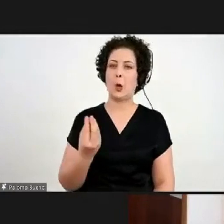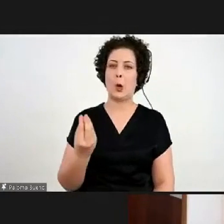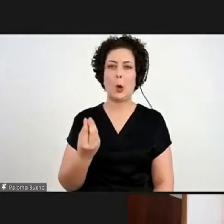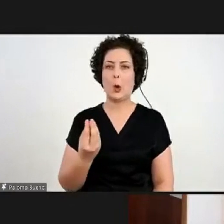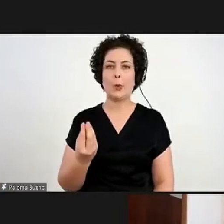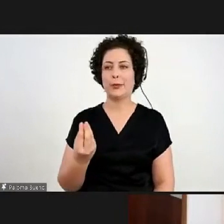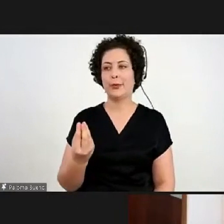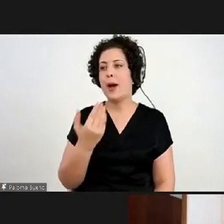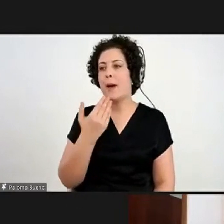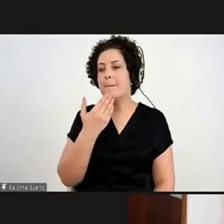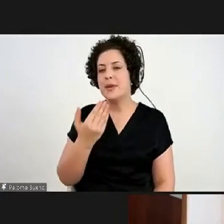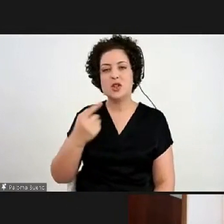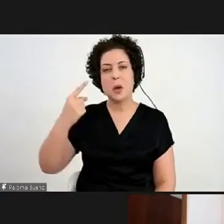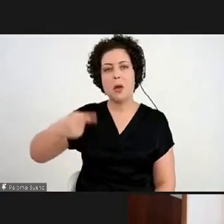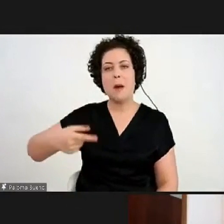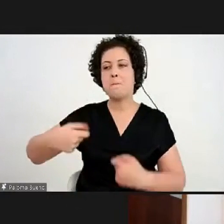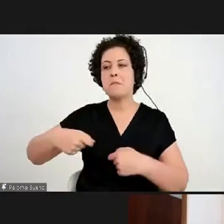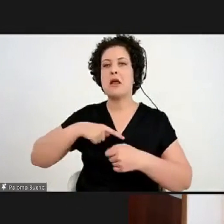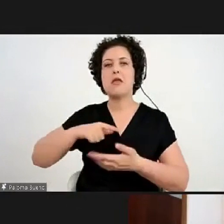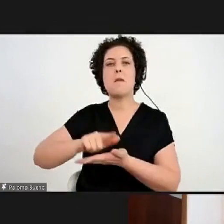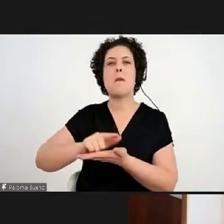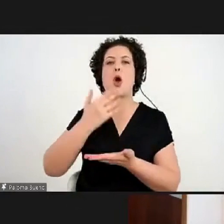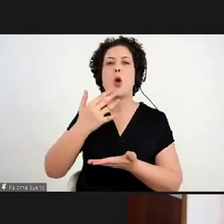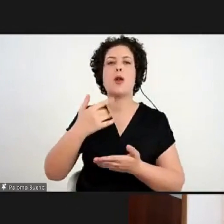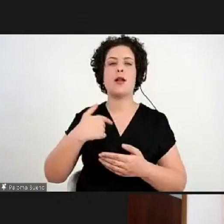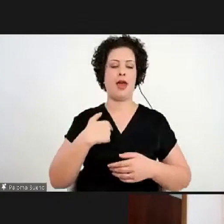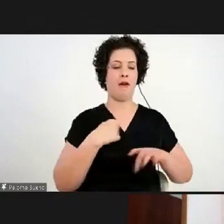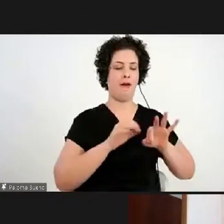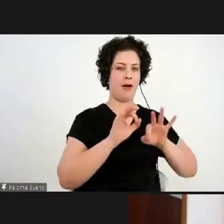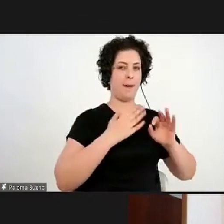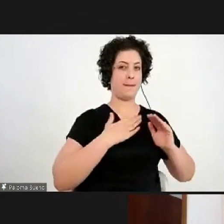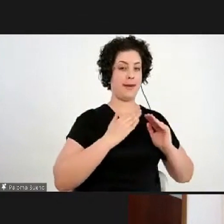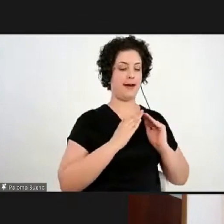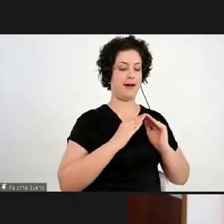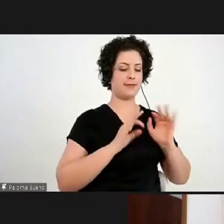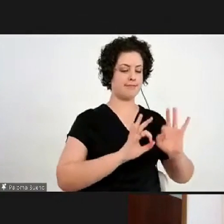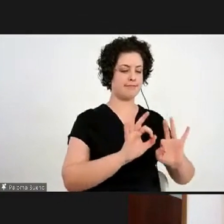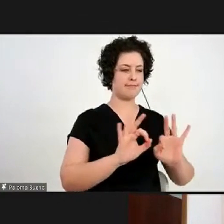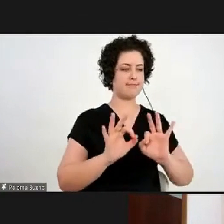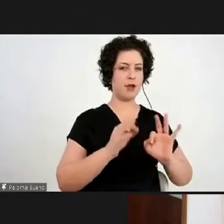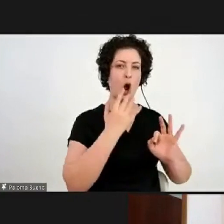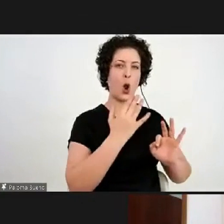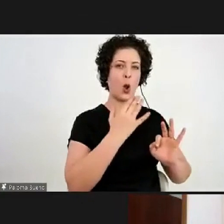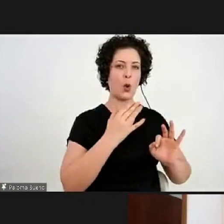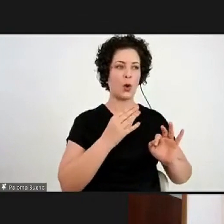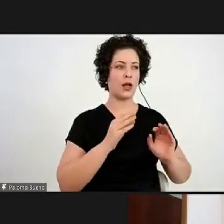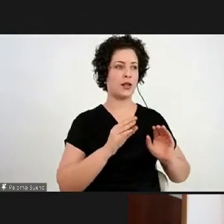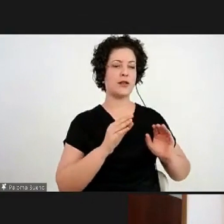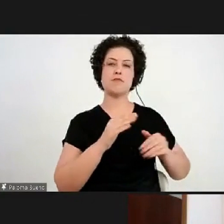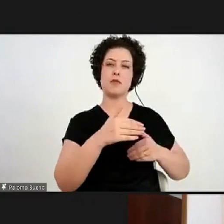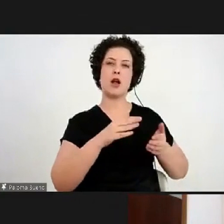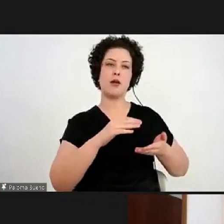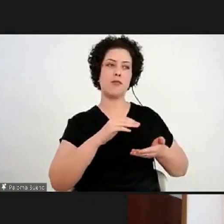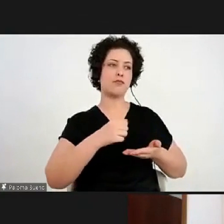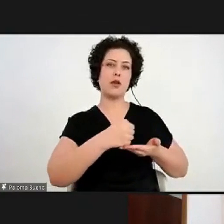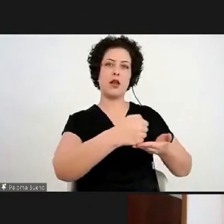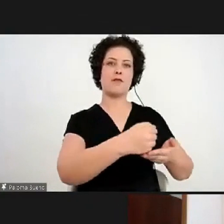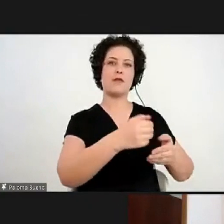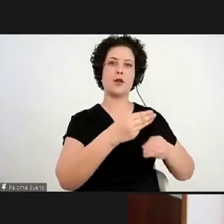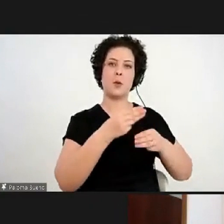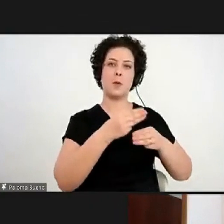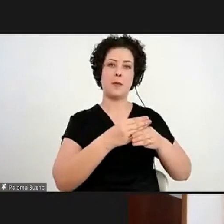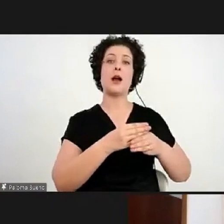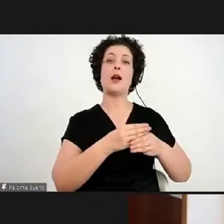coloridos em casa, então eu montei os envelopes em casa, deixei no marque e o Eduardo, que é o nosso